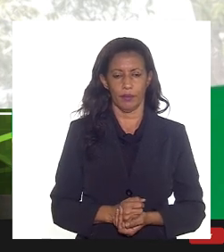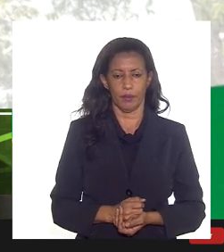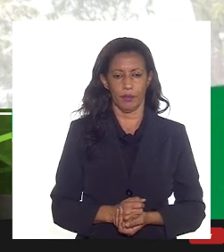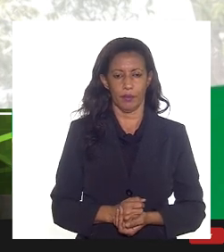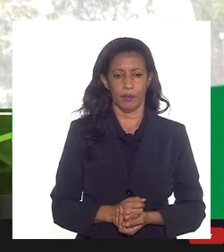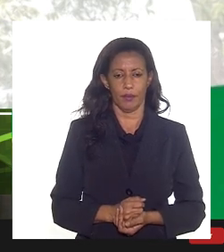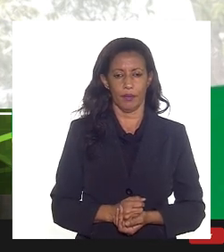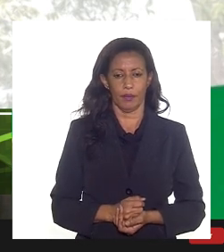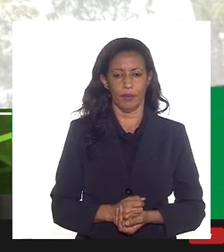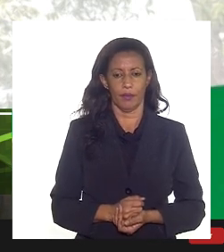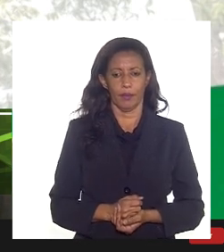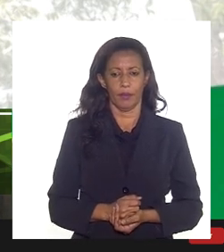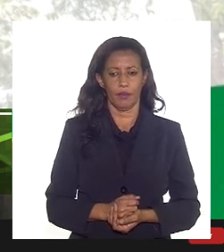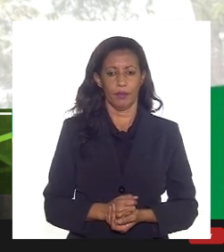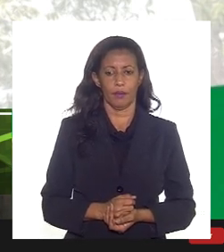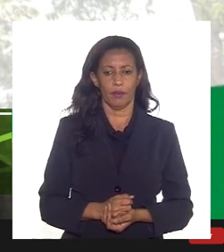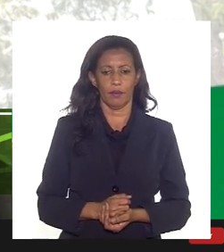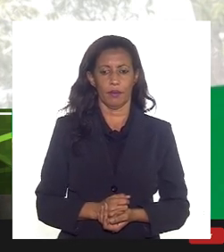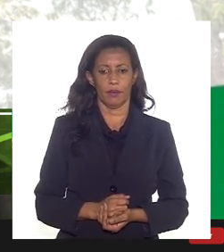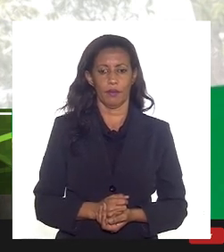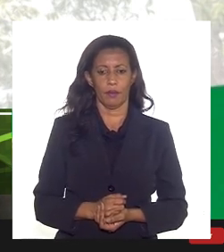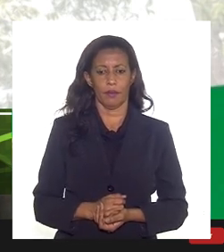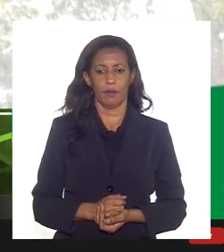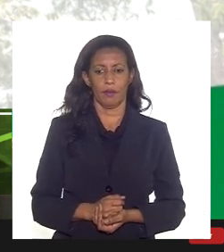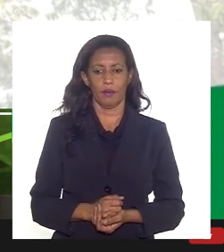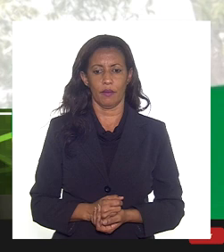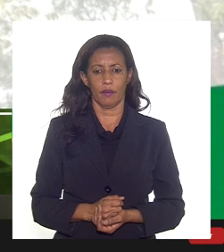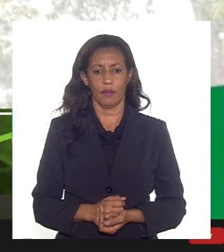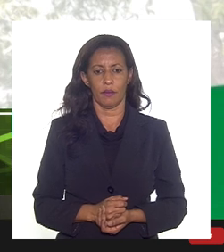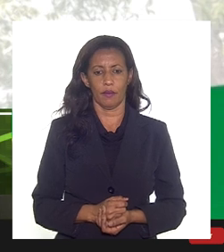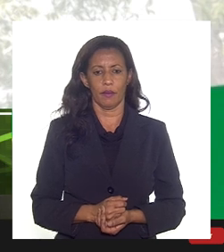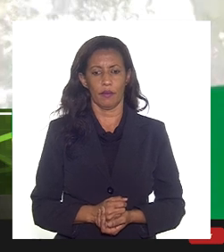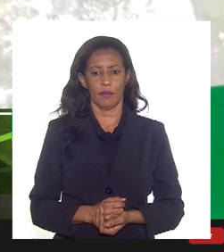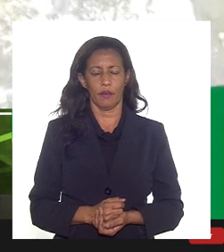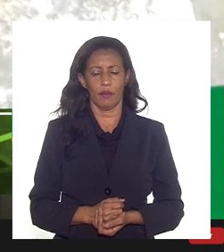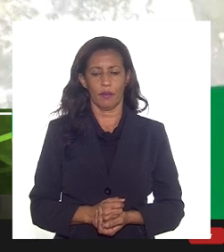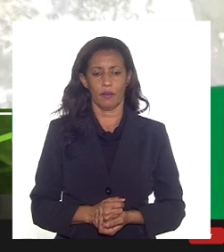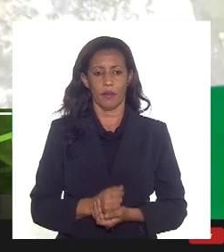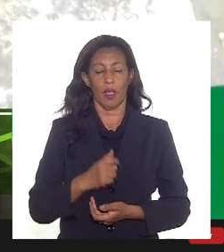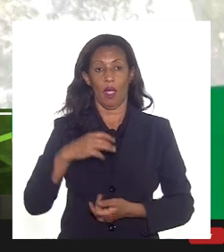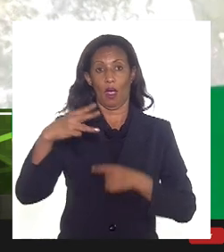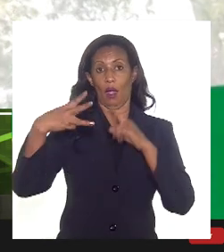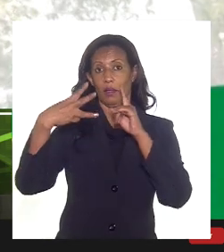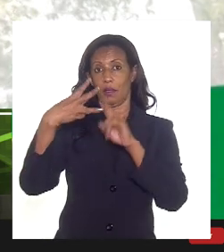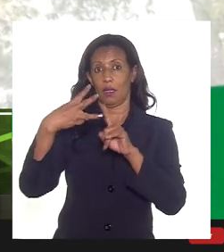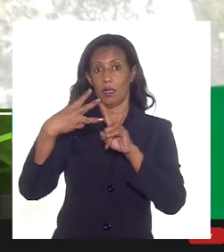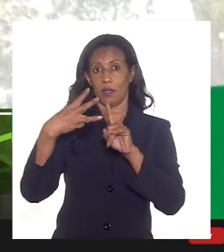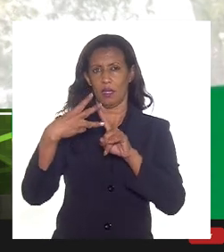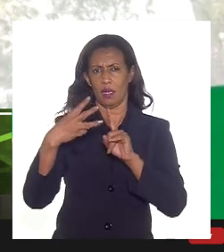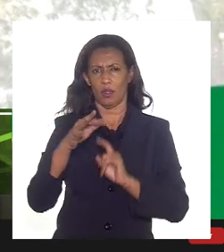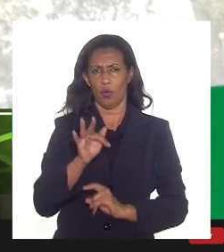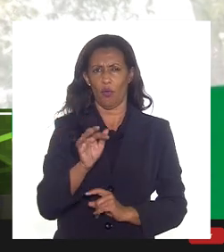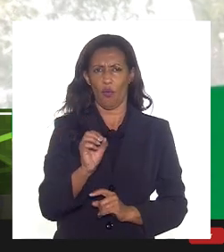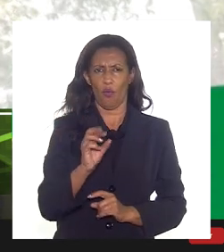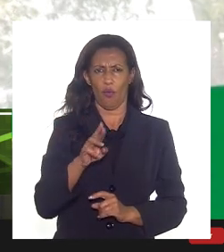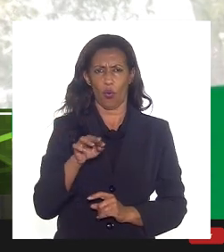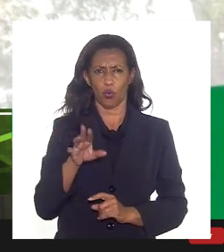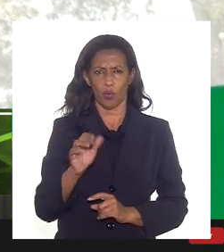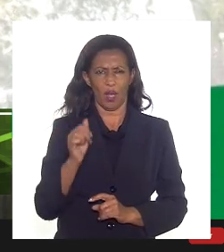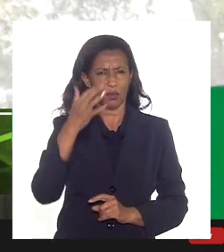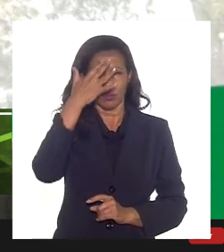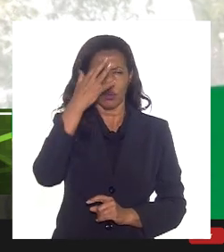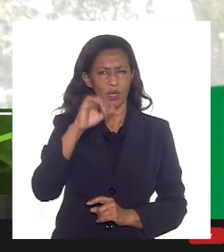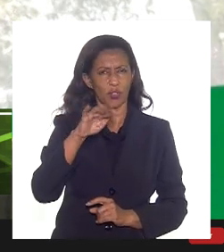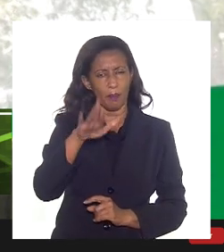não sei se você puder Alex eu concluí a resposta a terceira em relação ao Fortunato mas eu não